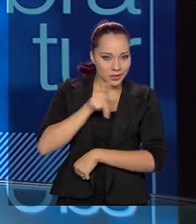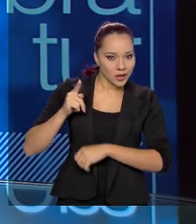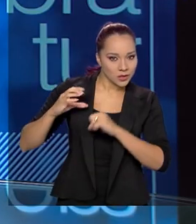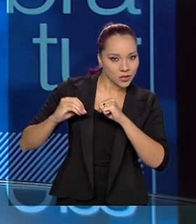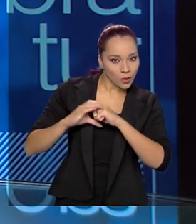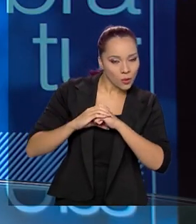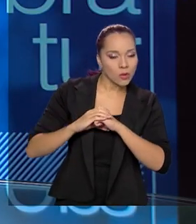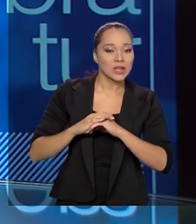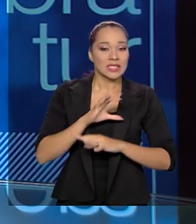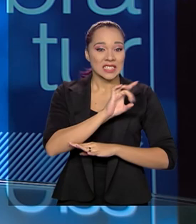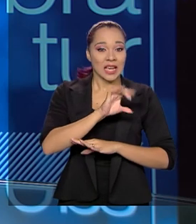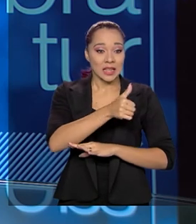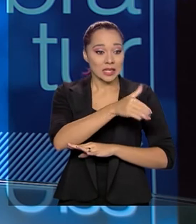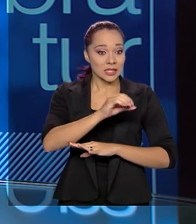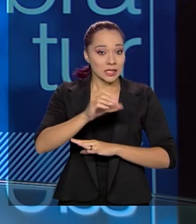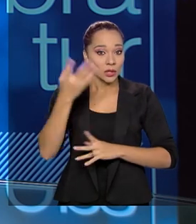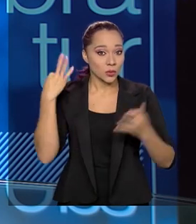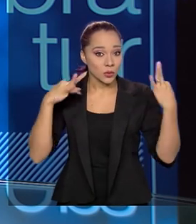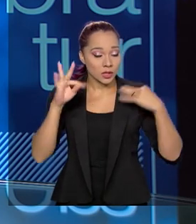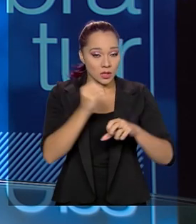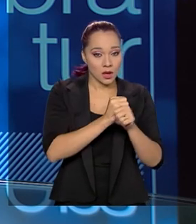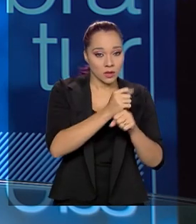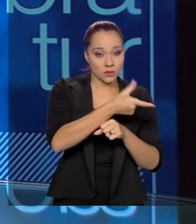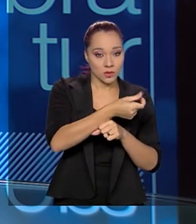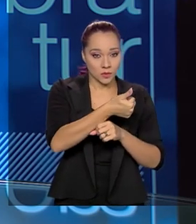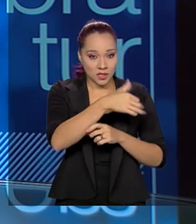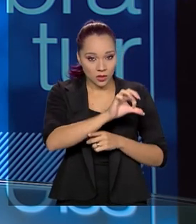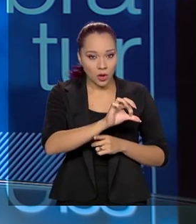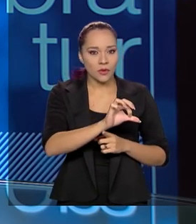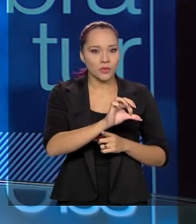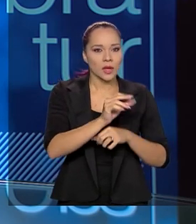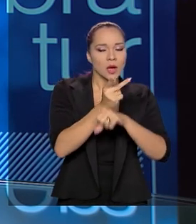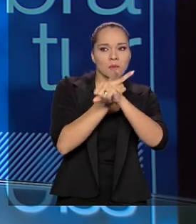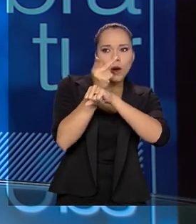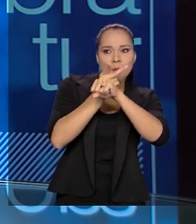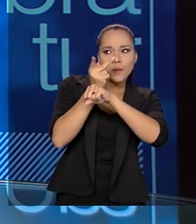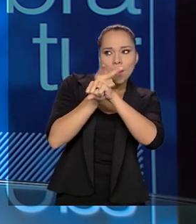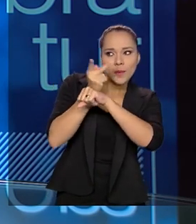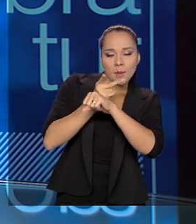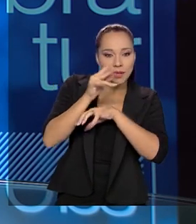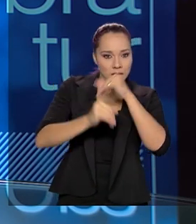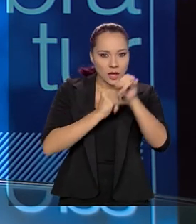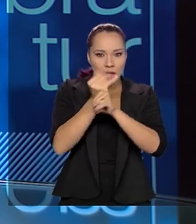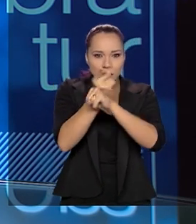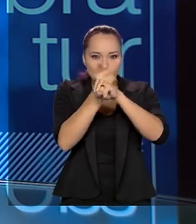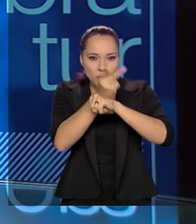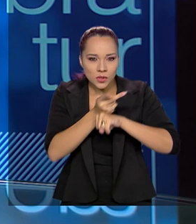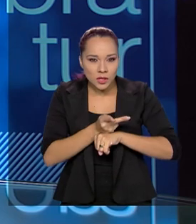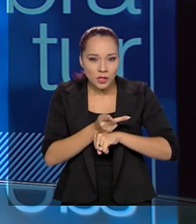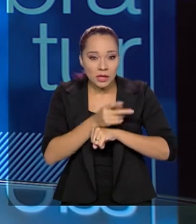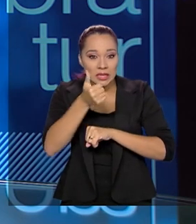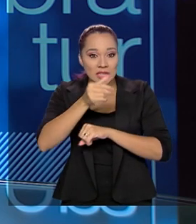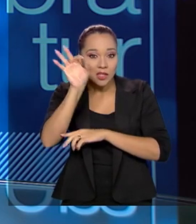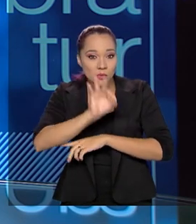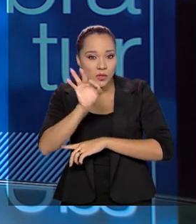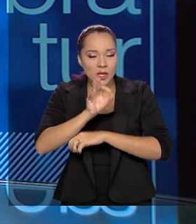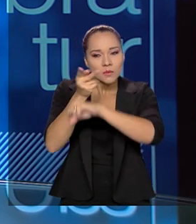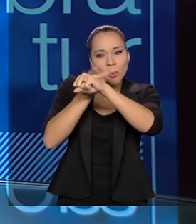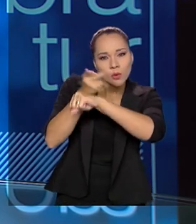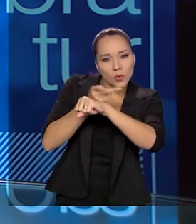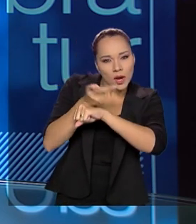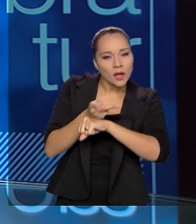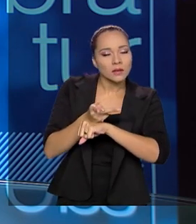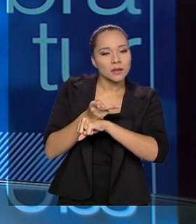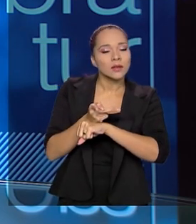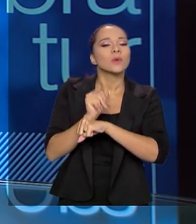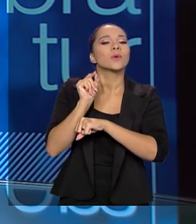de cada 100 turistas em 2019, 100 buscas por turismo no mundo, 10% das buscas, 10